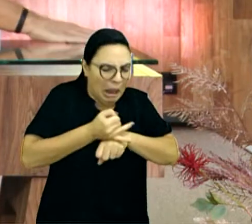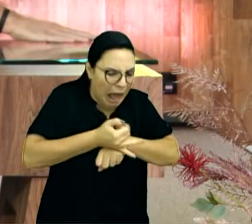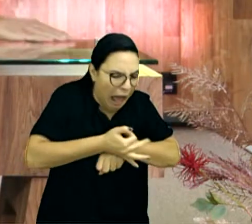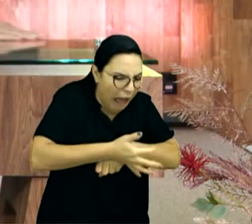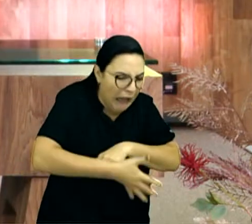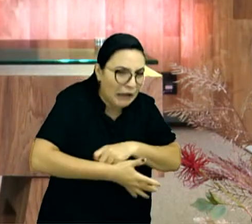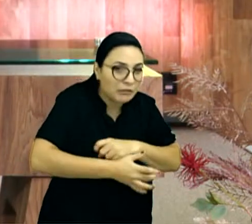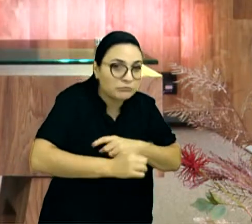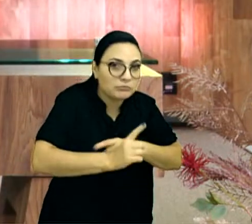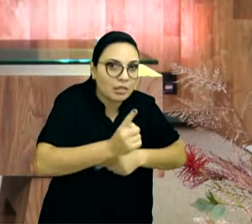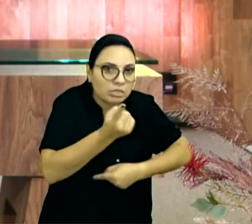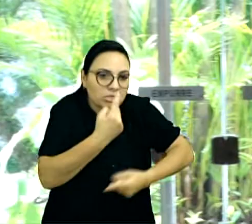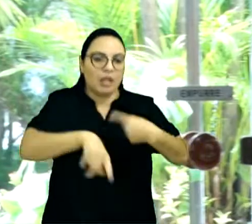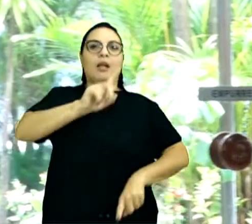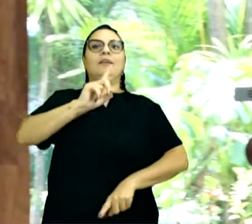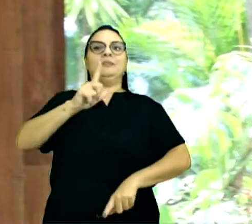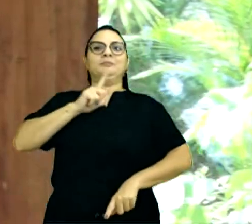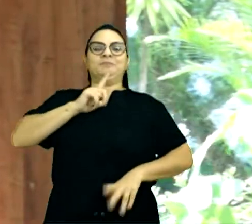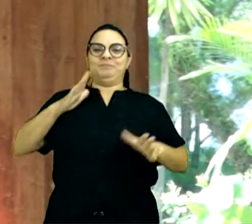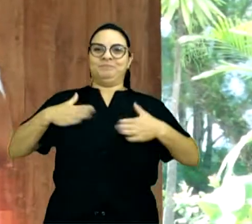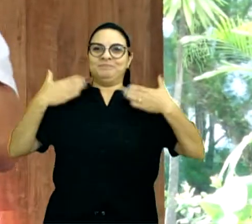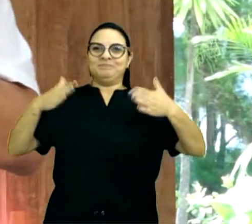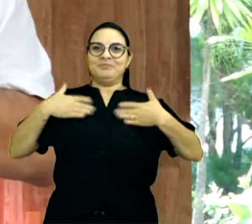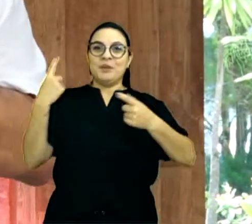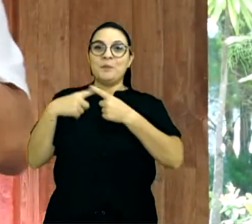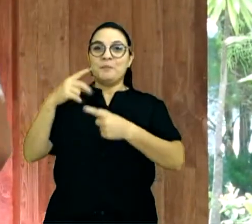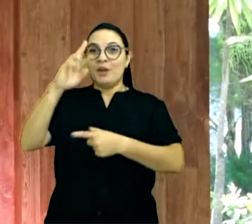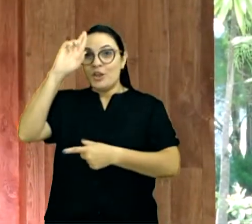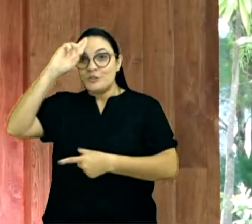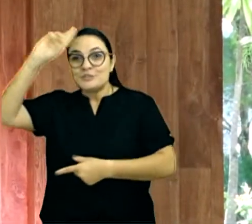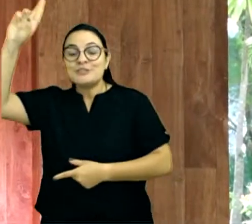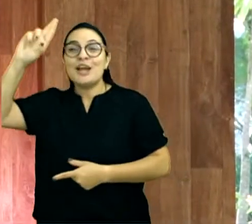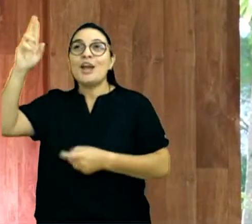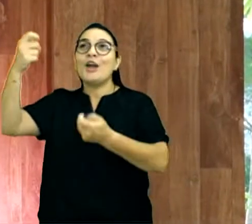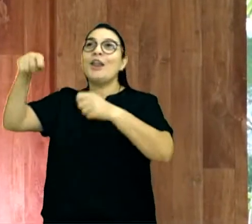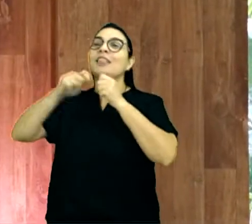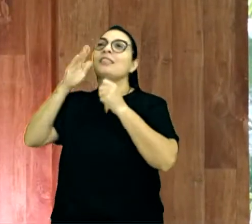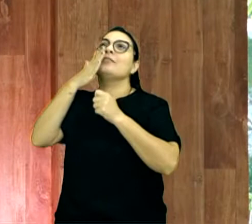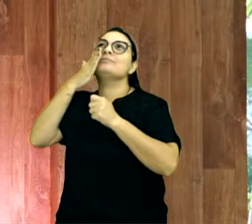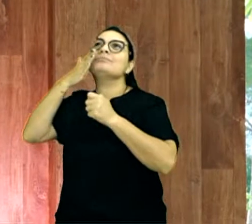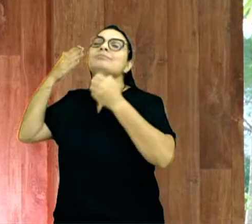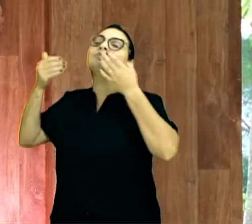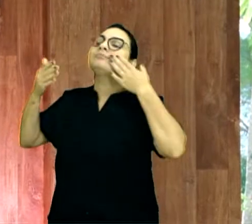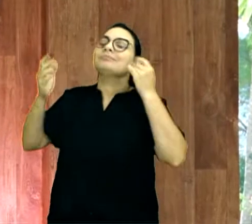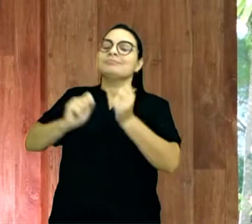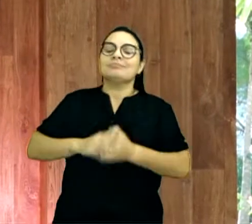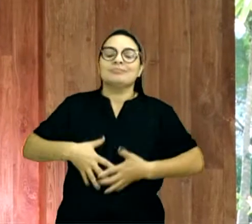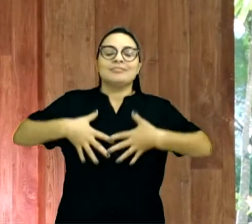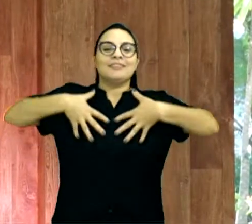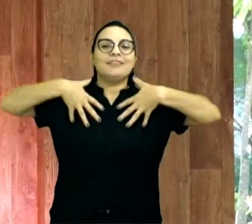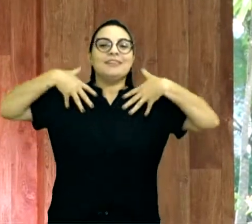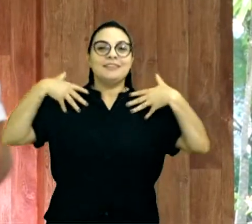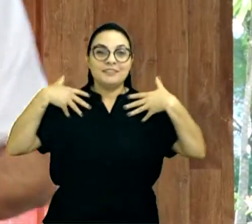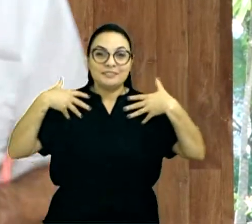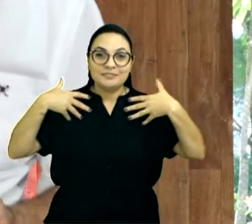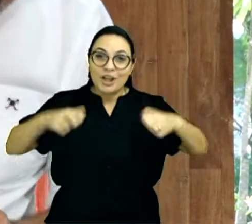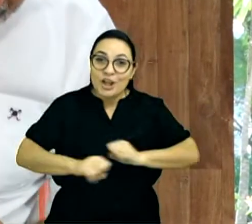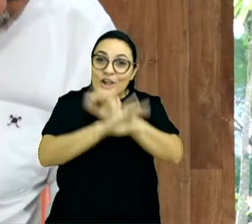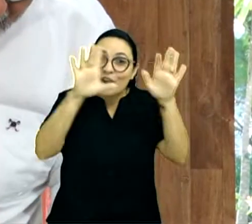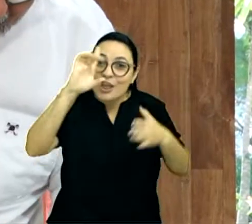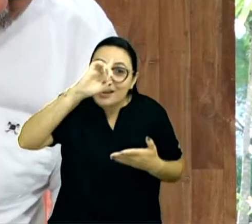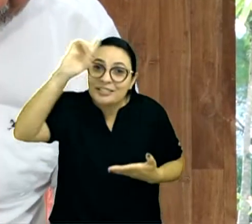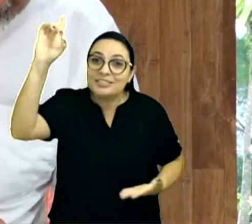alegria. Amém? Pela manhã, o Senhor enxuga as lágrimas. Olha Deus. Então, meu irmão,